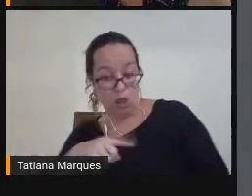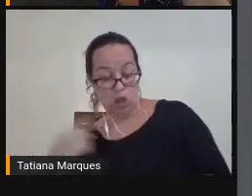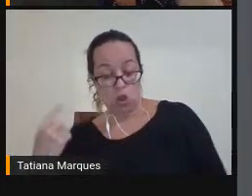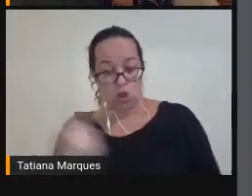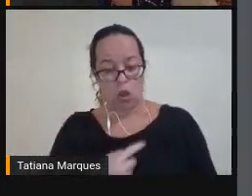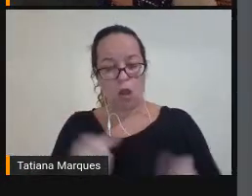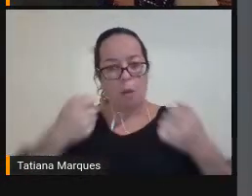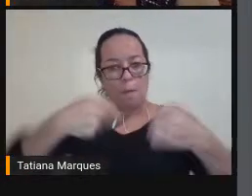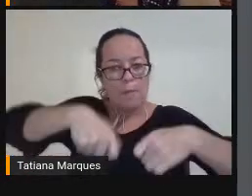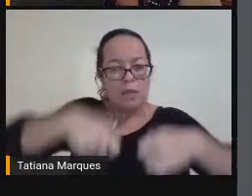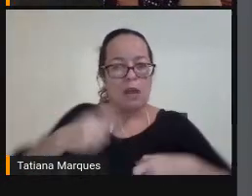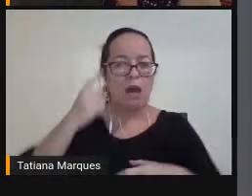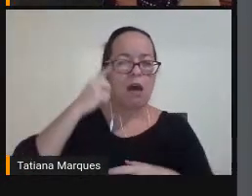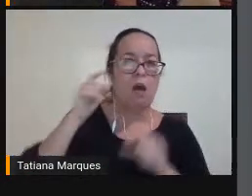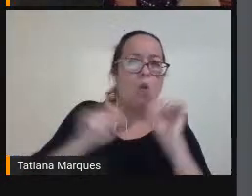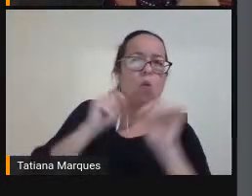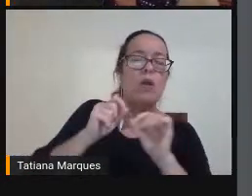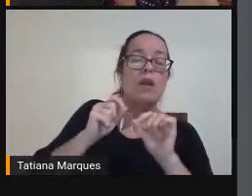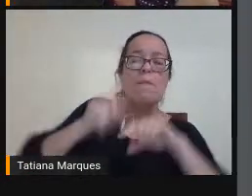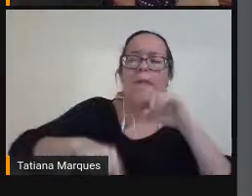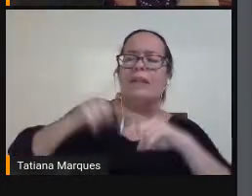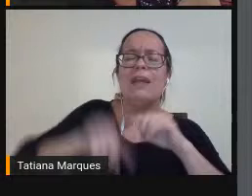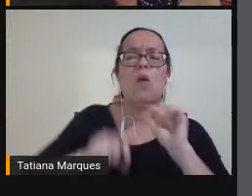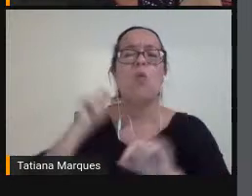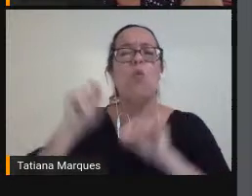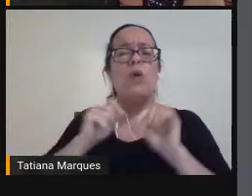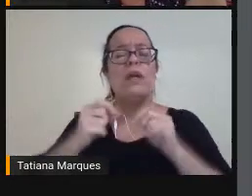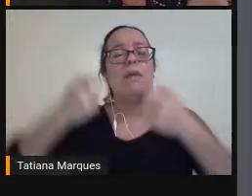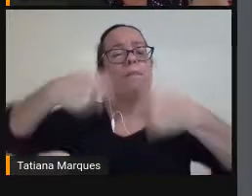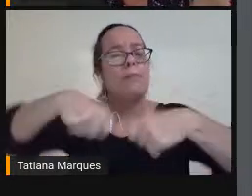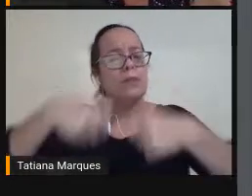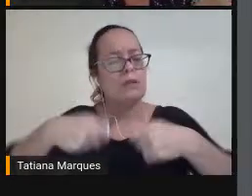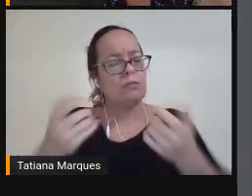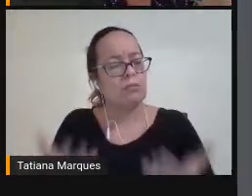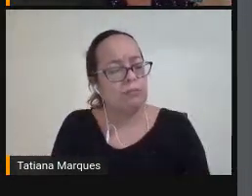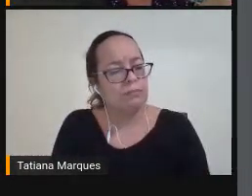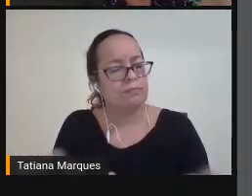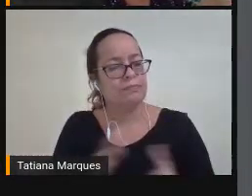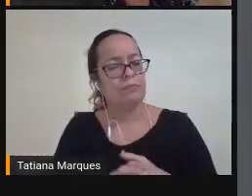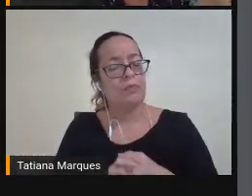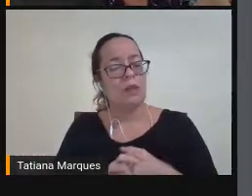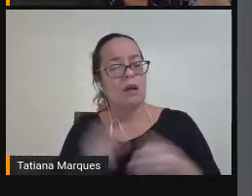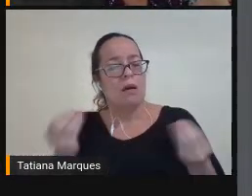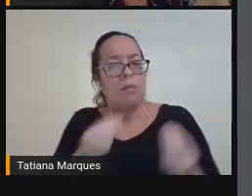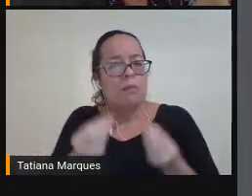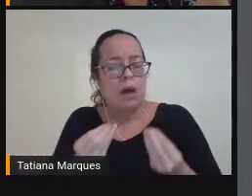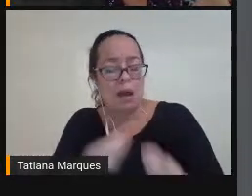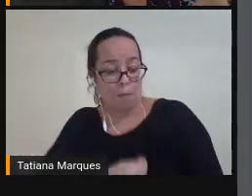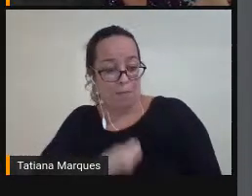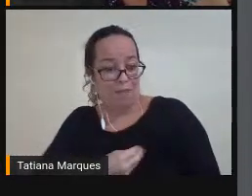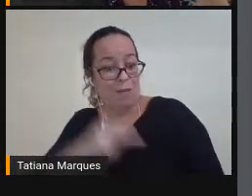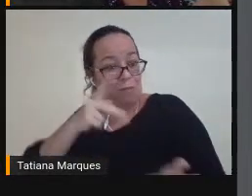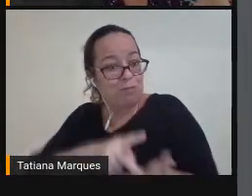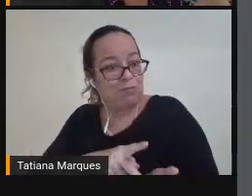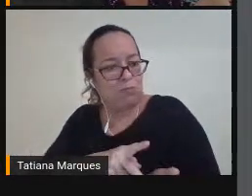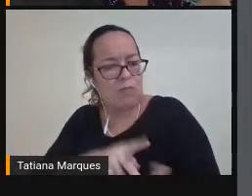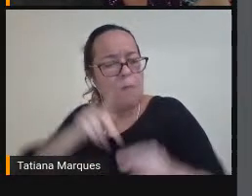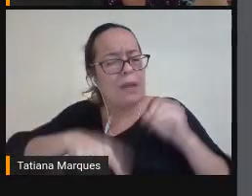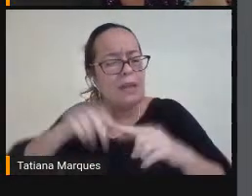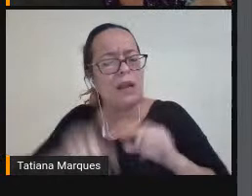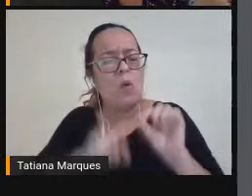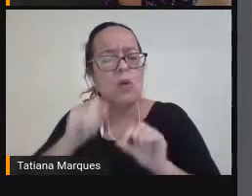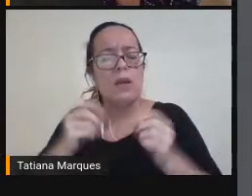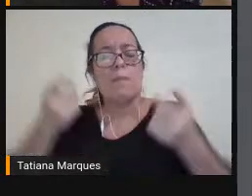Estar pensando Que ferramentas São essas Que podem Nos levar A essa Participação Pode